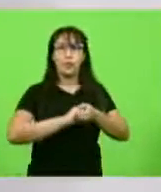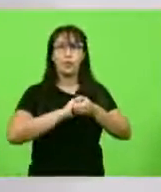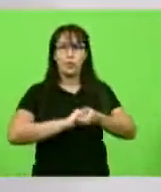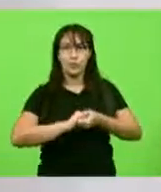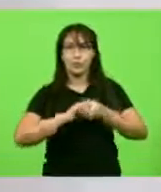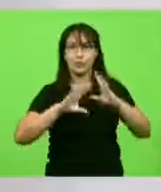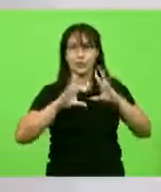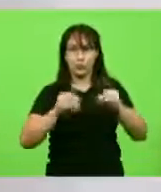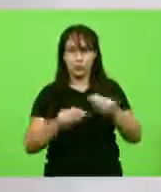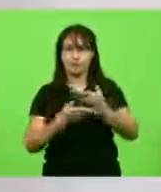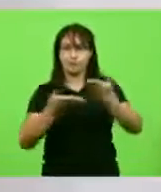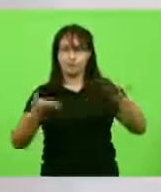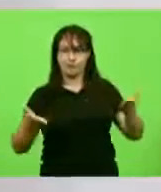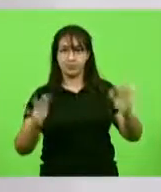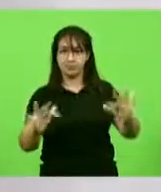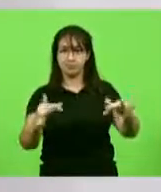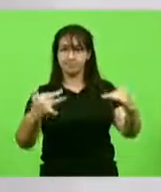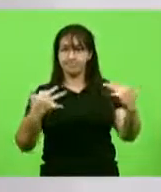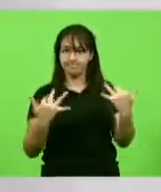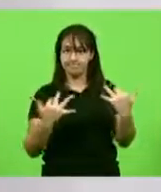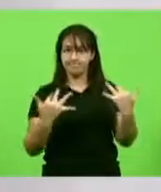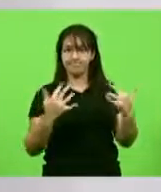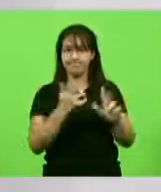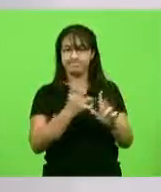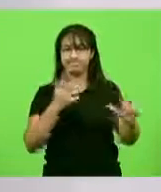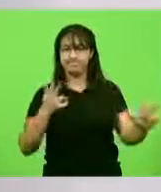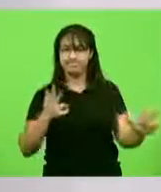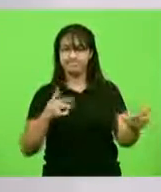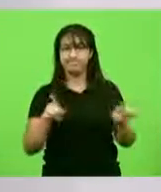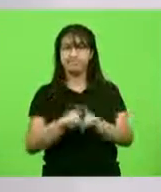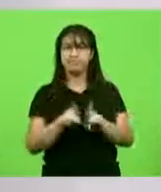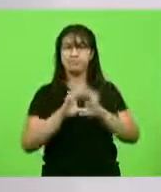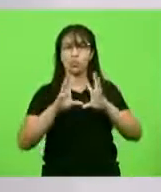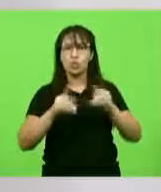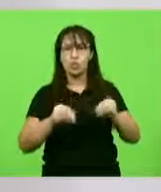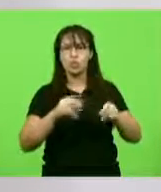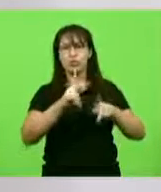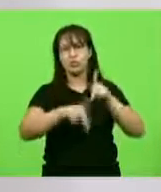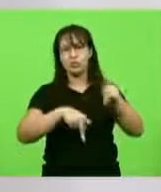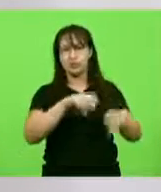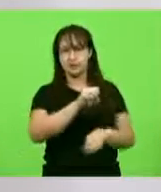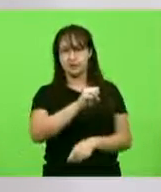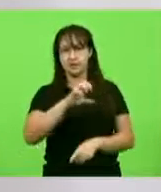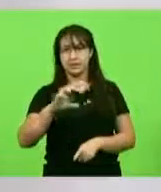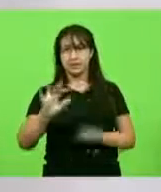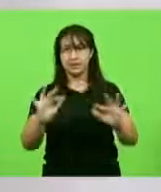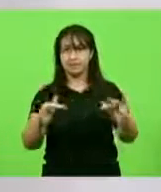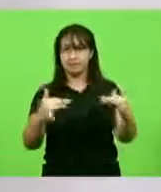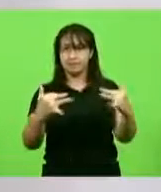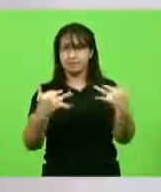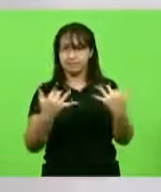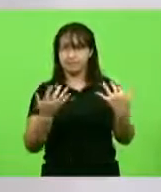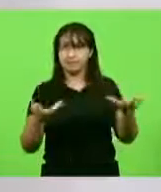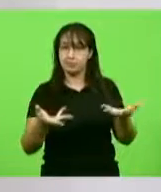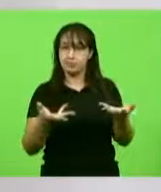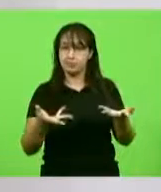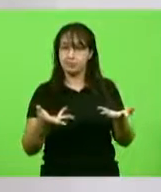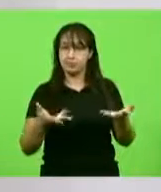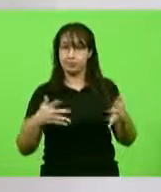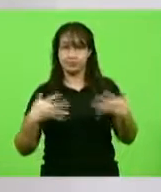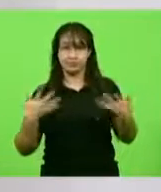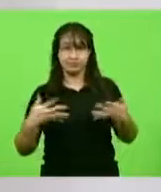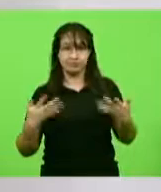na sessão online e todos catarinenses que nos acompanham nesse dia que nós comemoramos o dia do